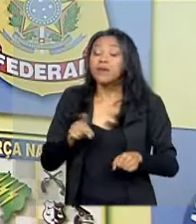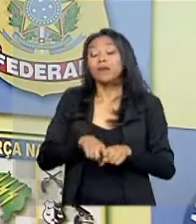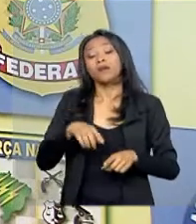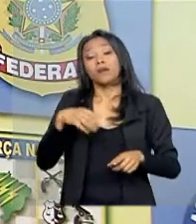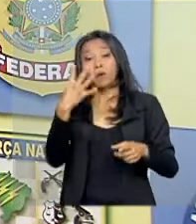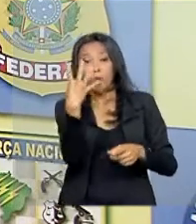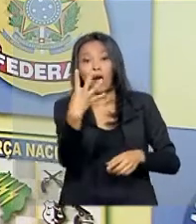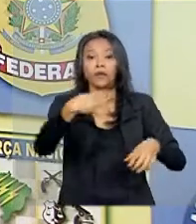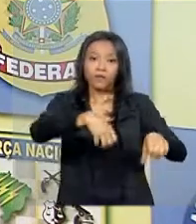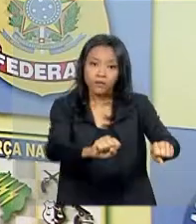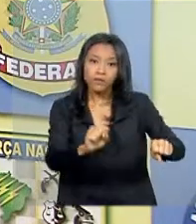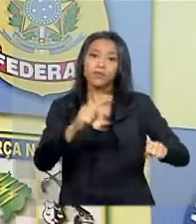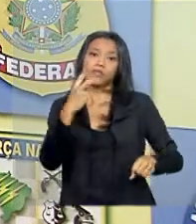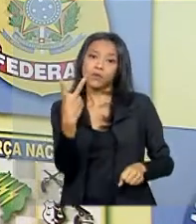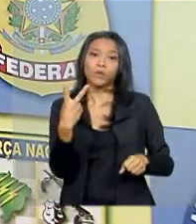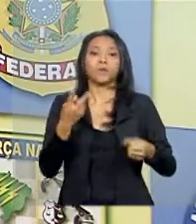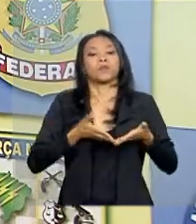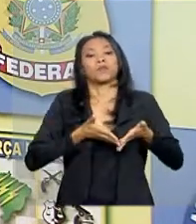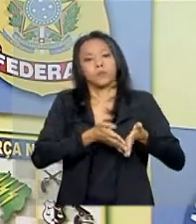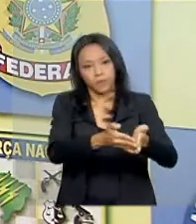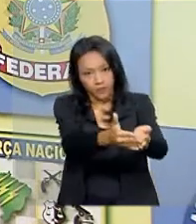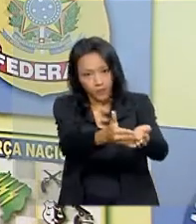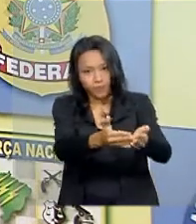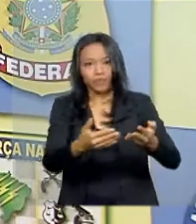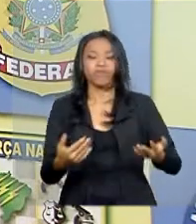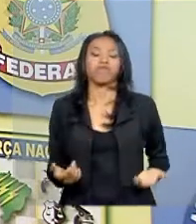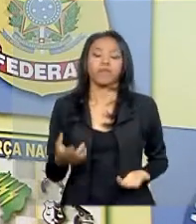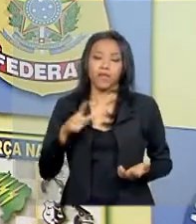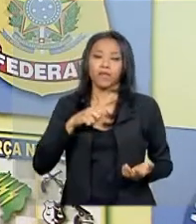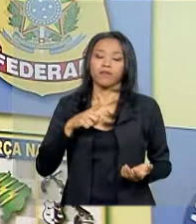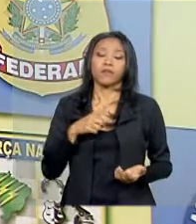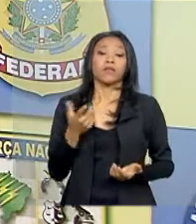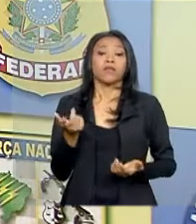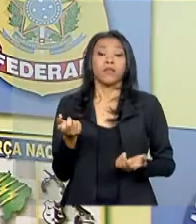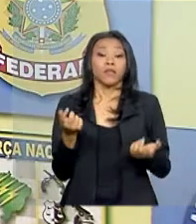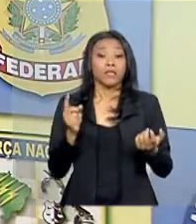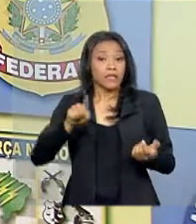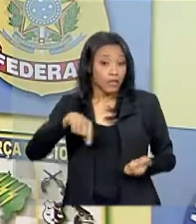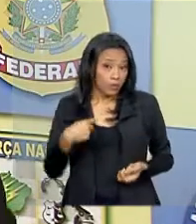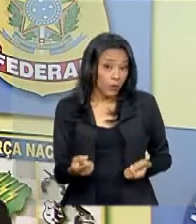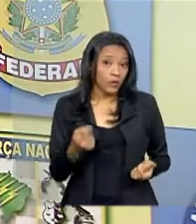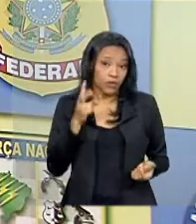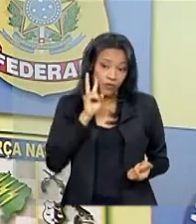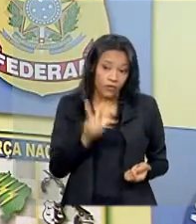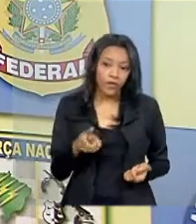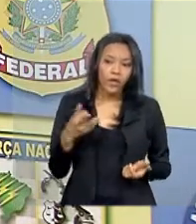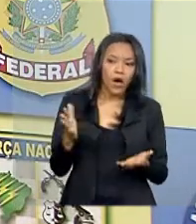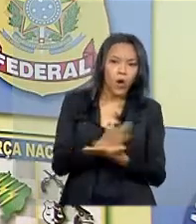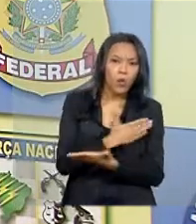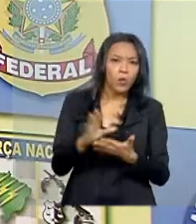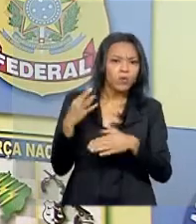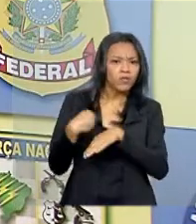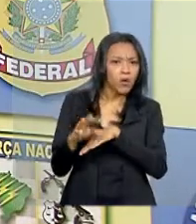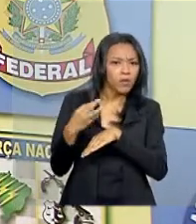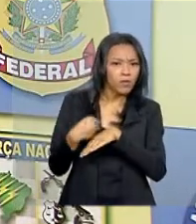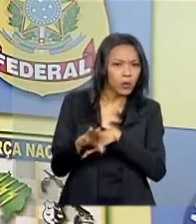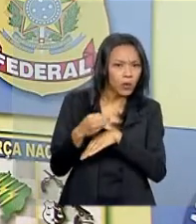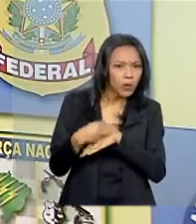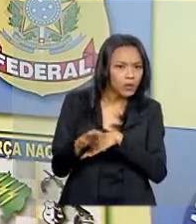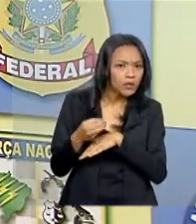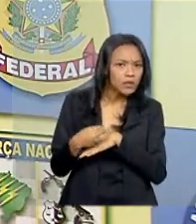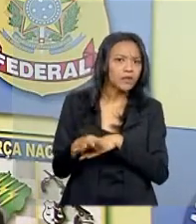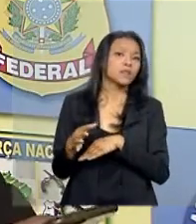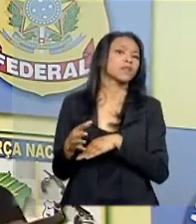embarcações. Além disso, gente também pôde colher algumas informações sobre